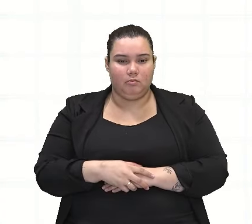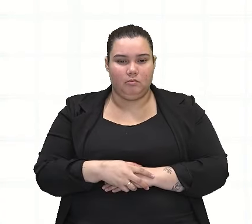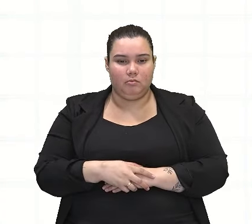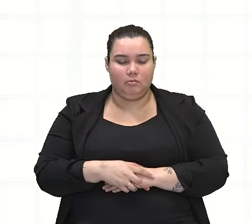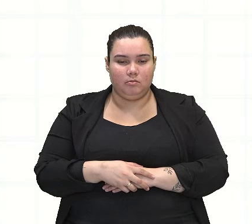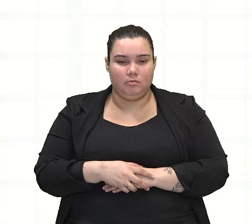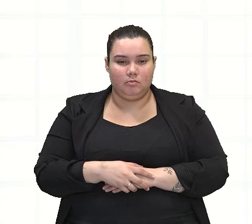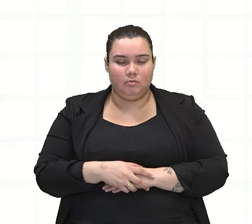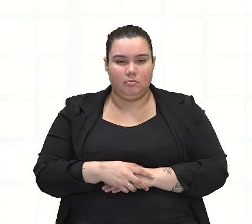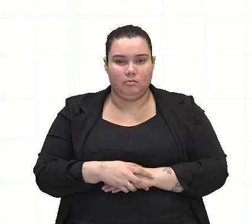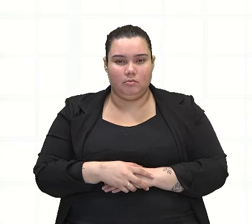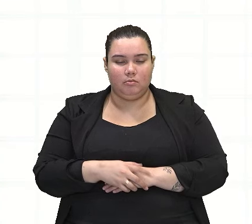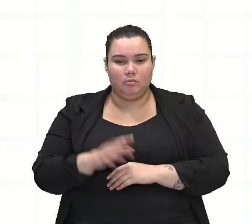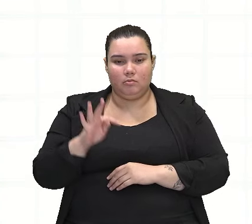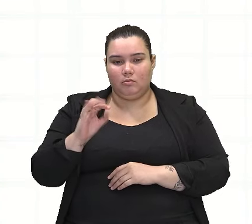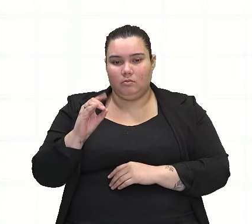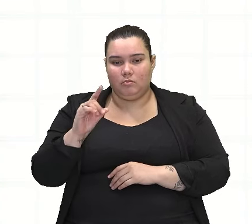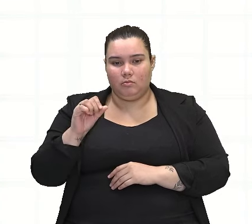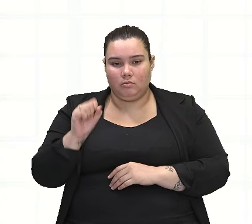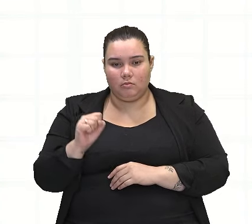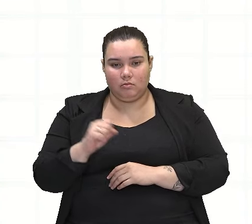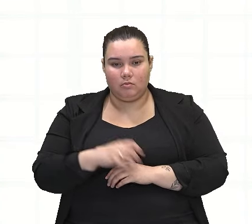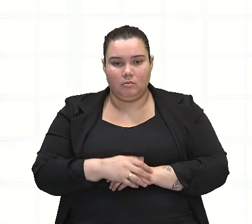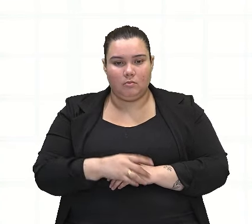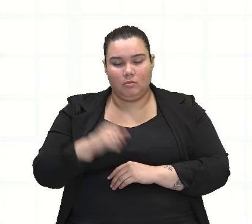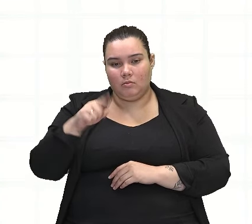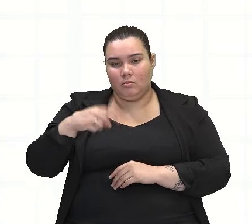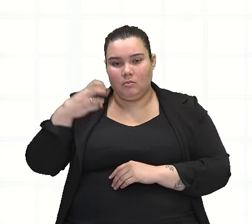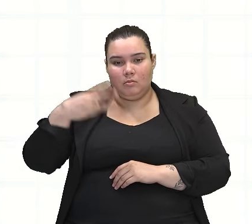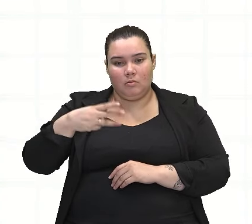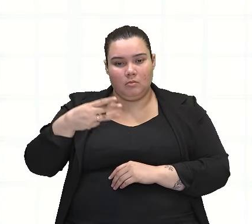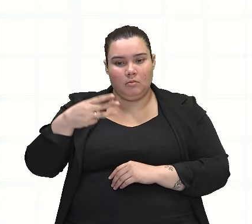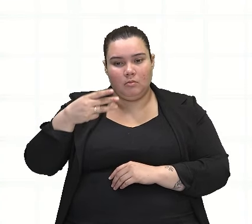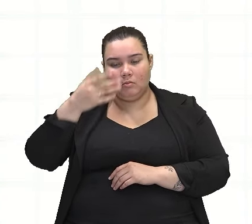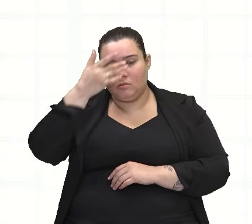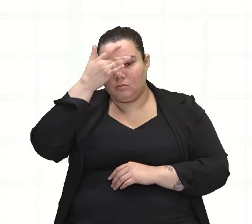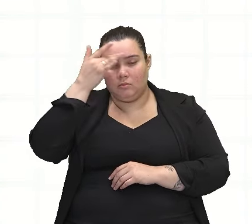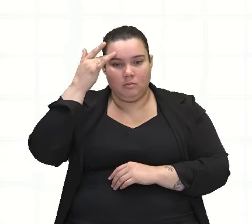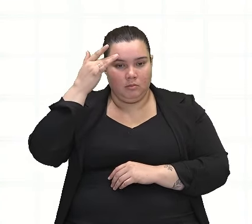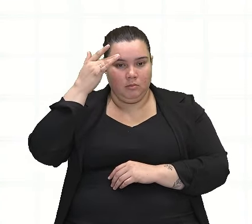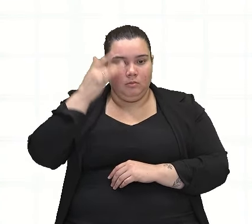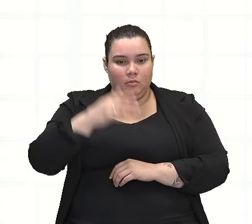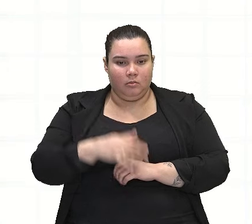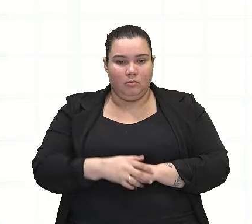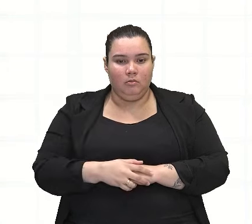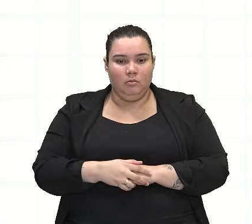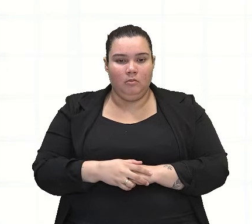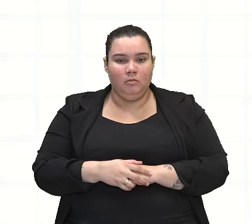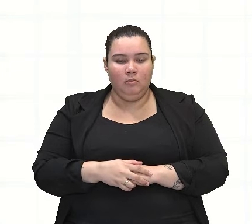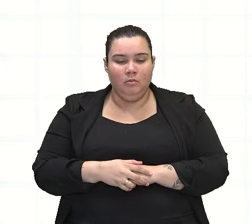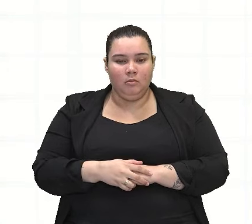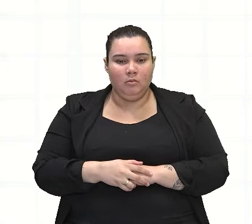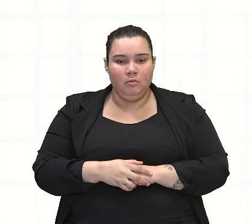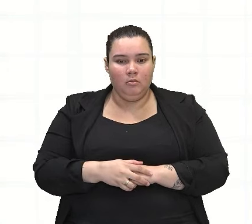enunciado? Todos os sertanejos, percebam que seria uma terceira pessoa. Certo?